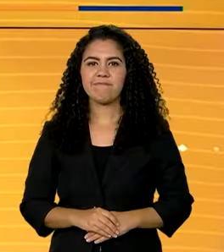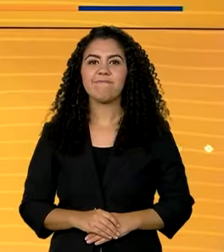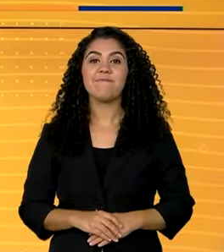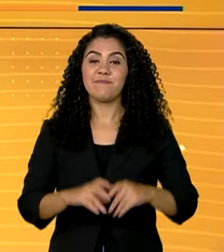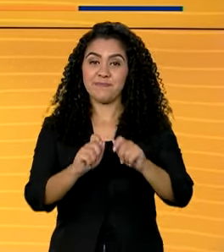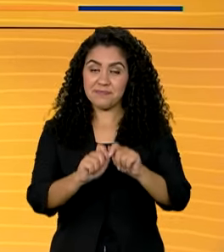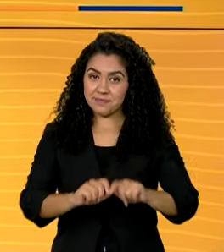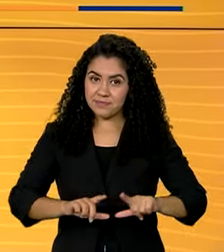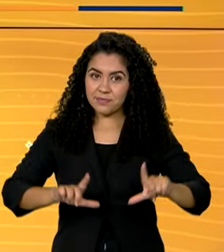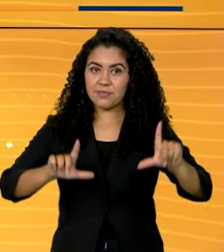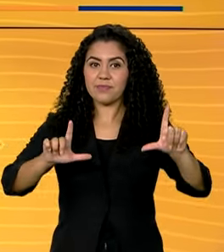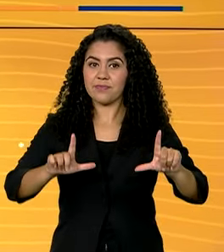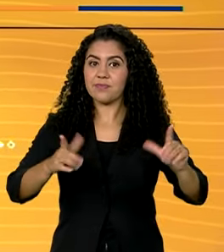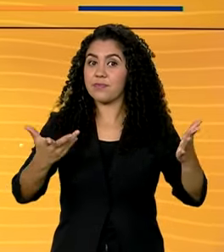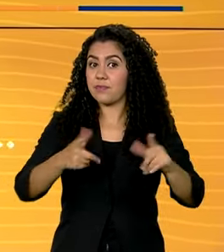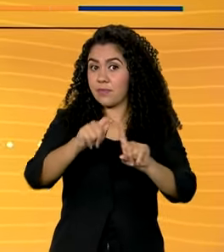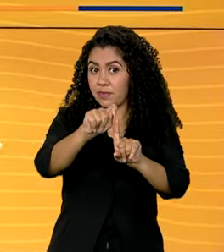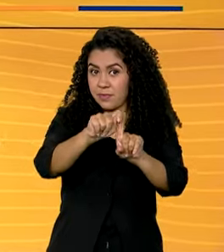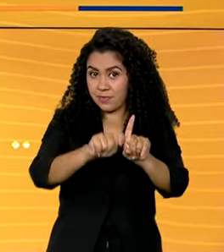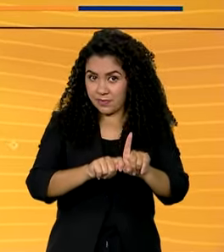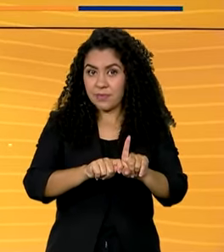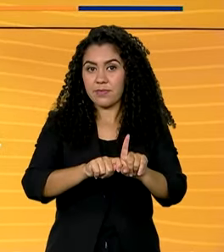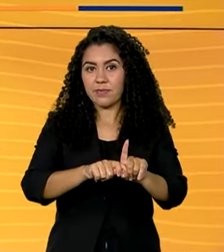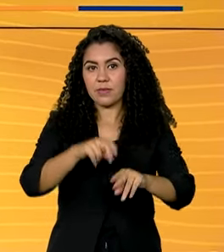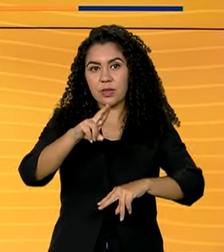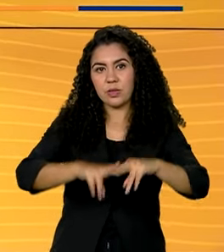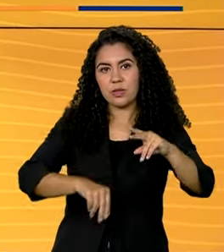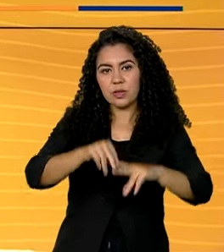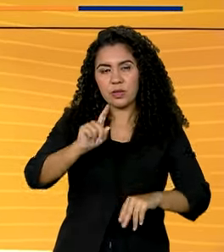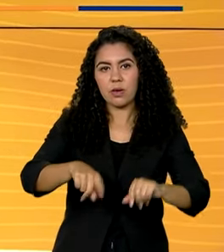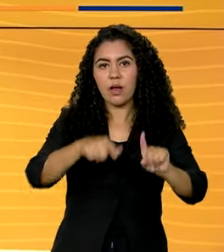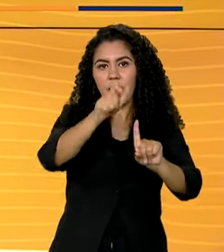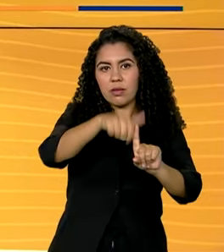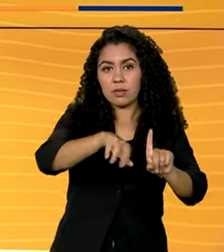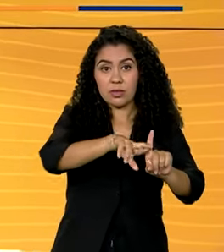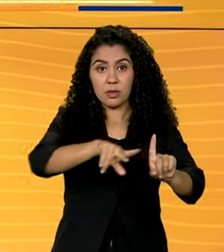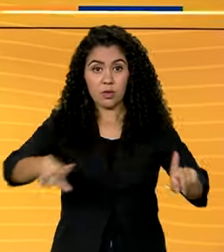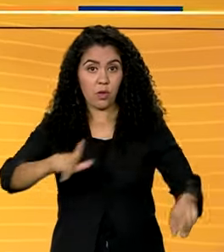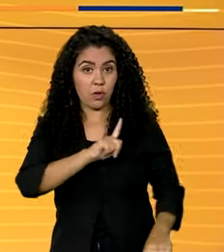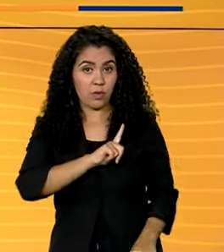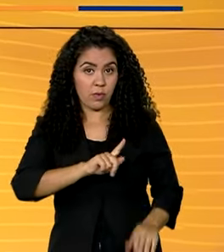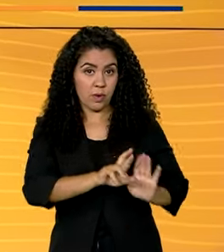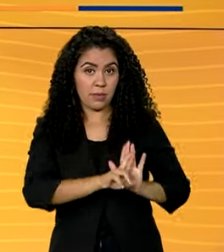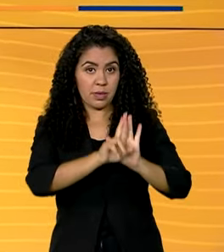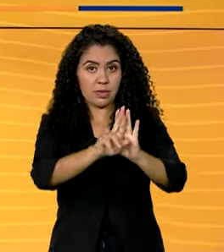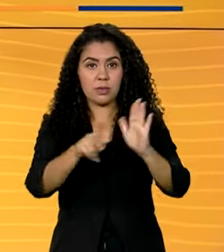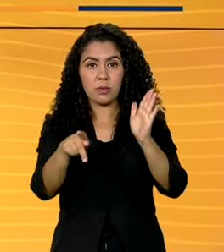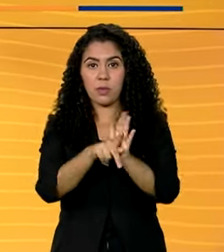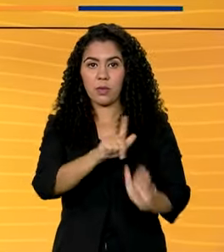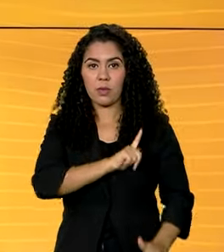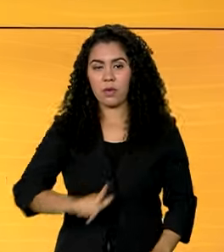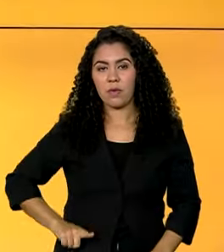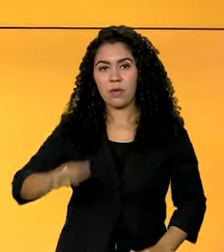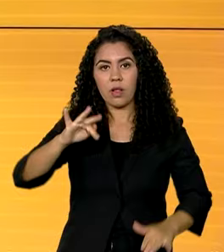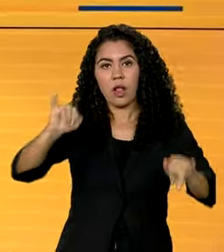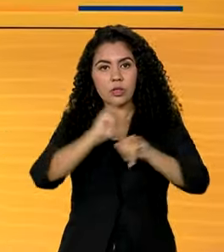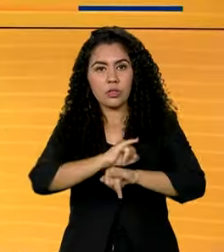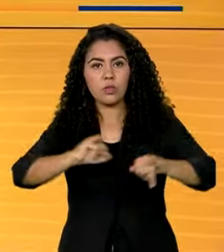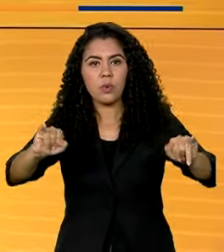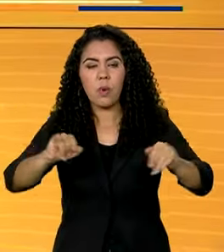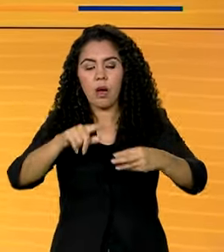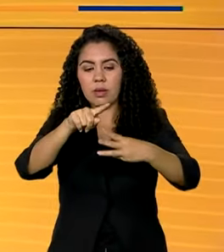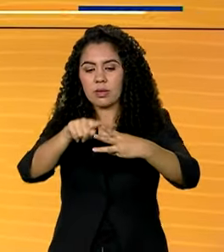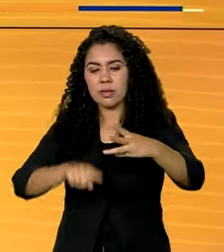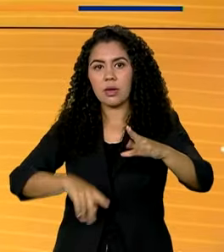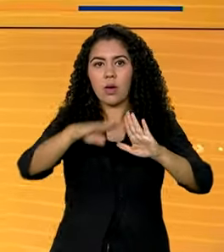Estamos de volta e no mês da diversidade, o governo federal anunciou três programas para garantir a dignidade